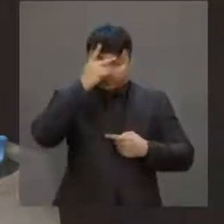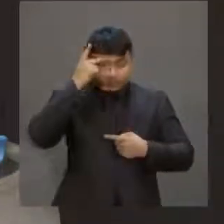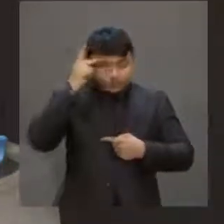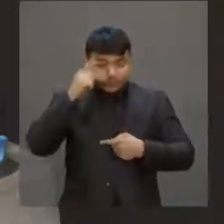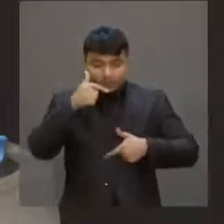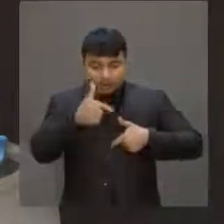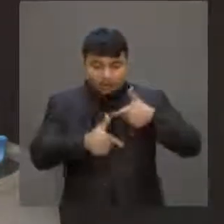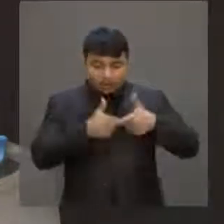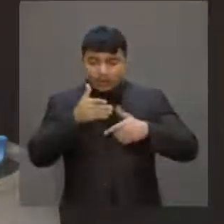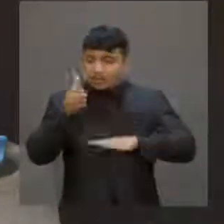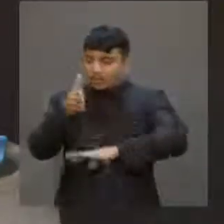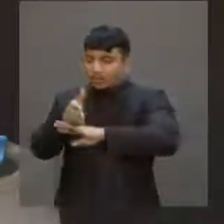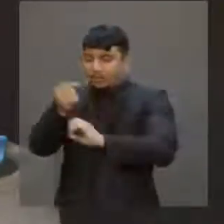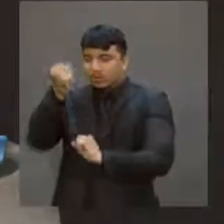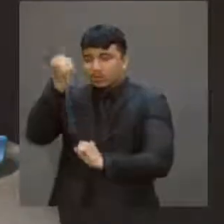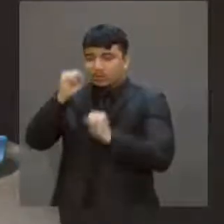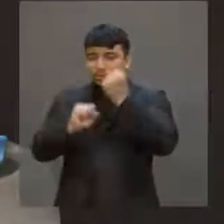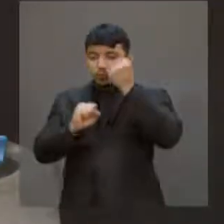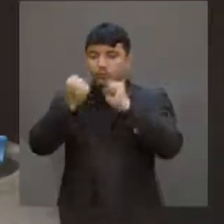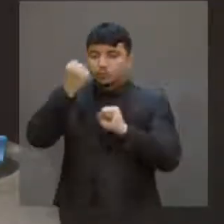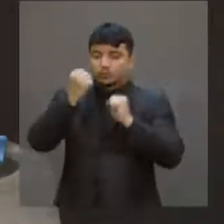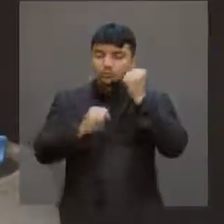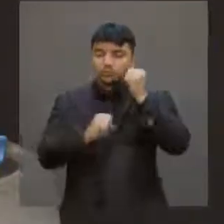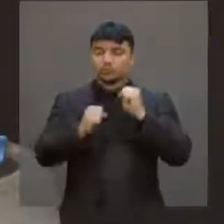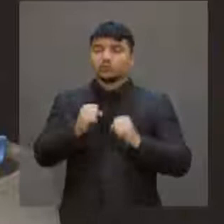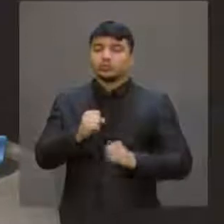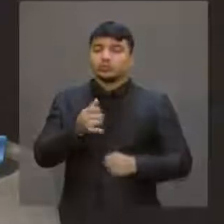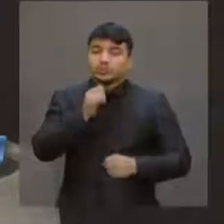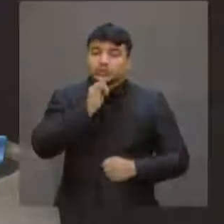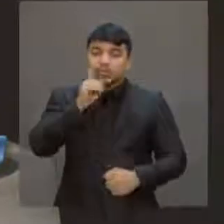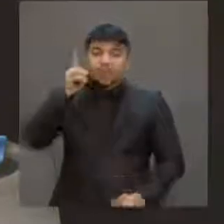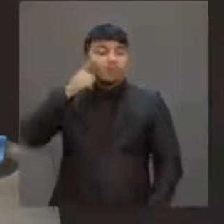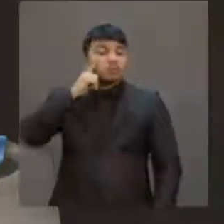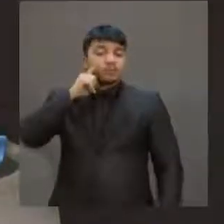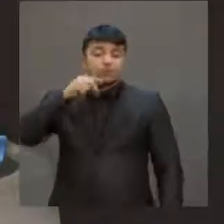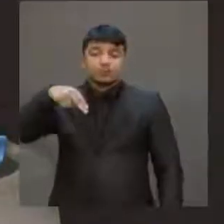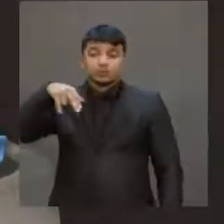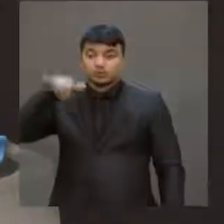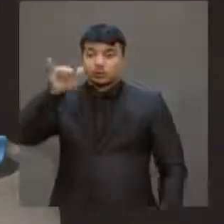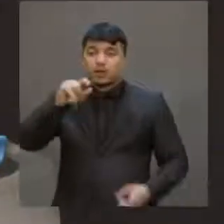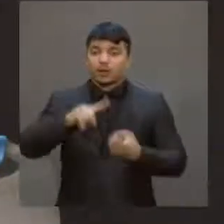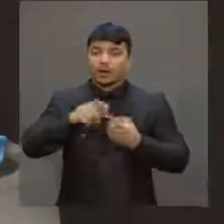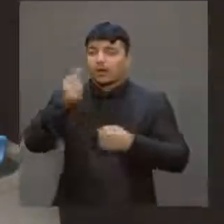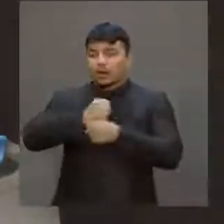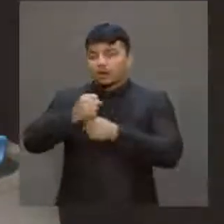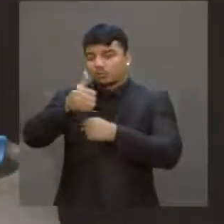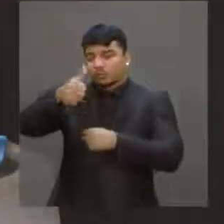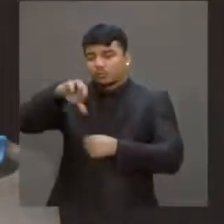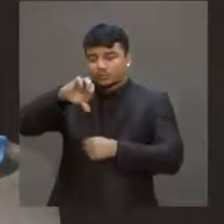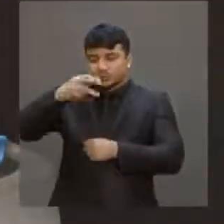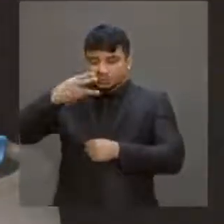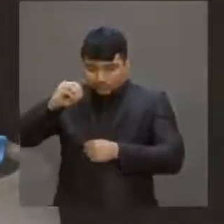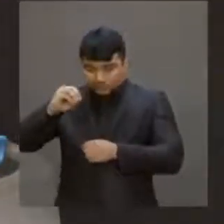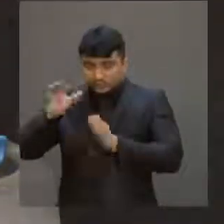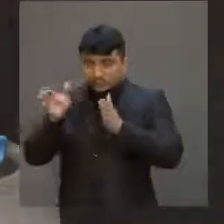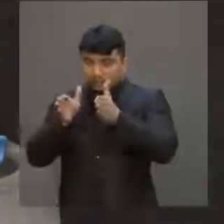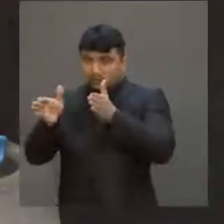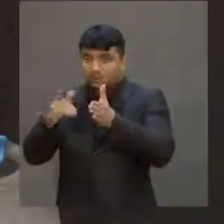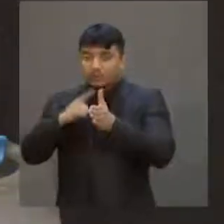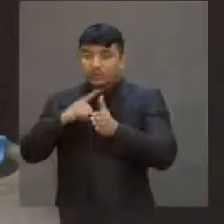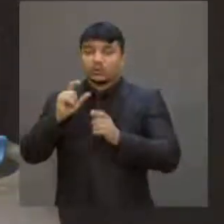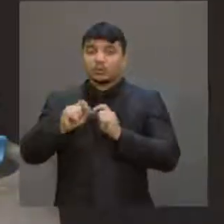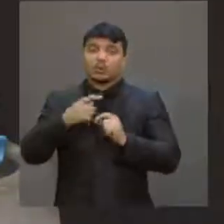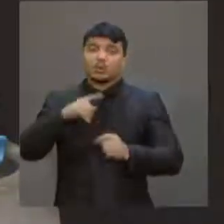ocuparam fábricas, por exemplo, nos Estados Unidos da década de 30, para salvaguardar os seus